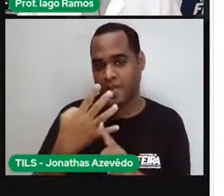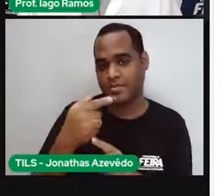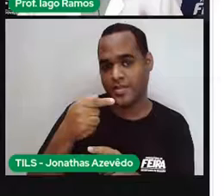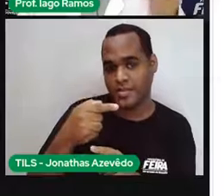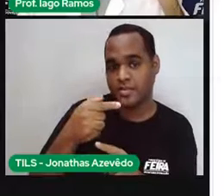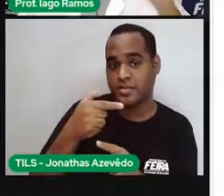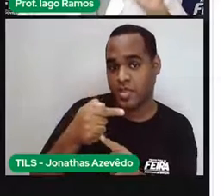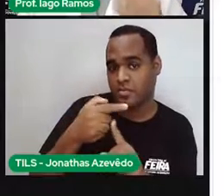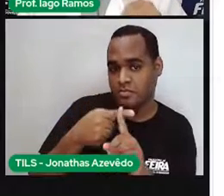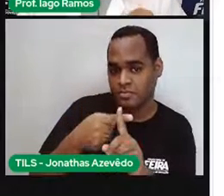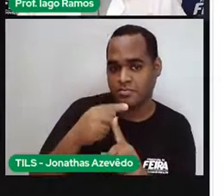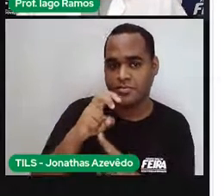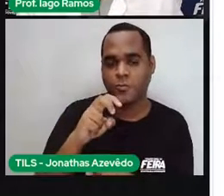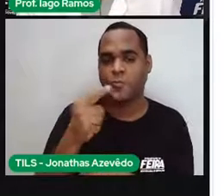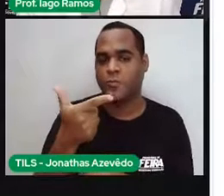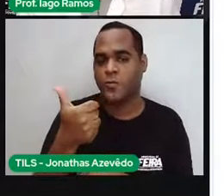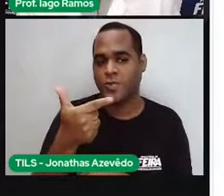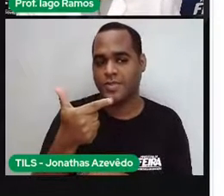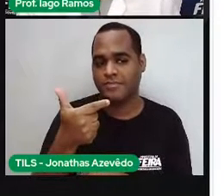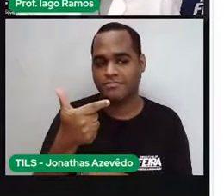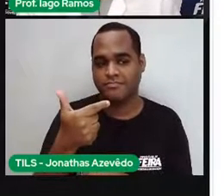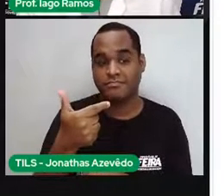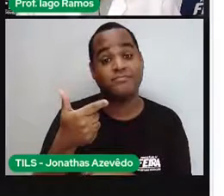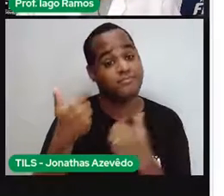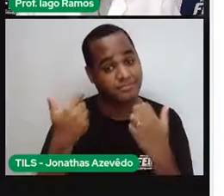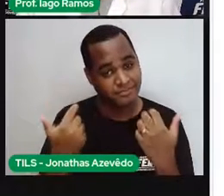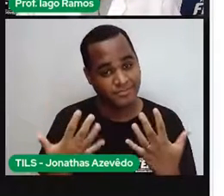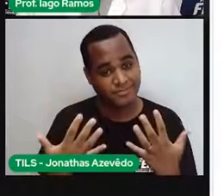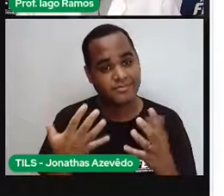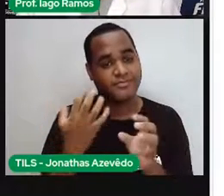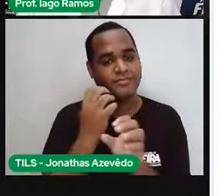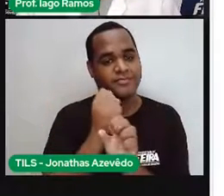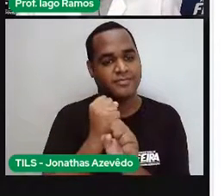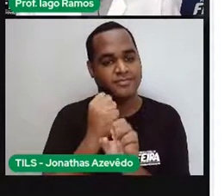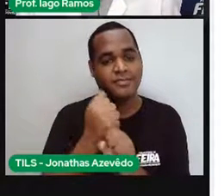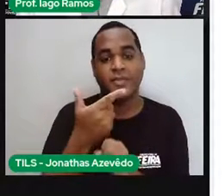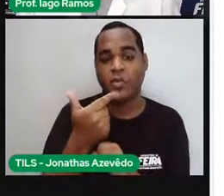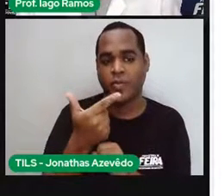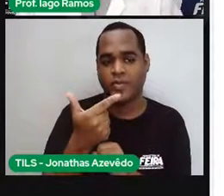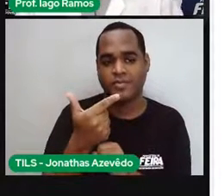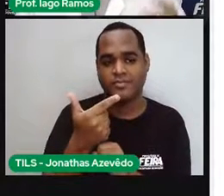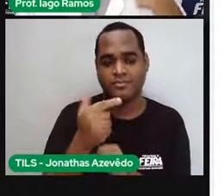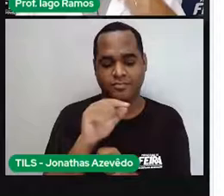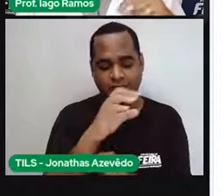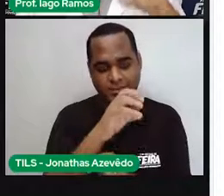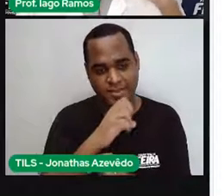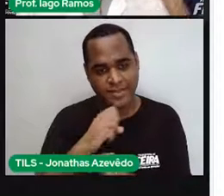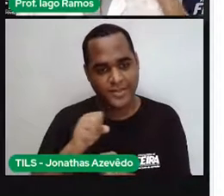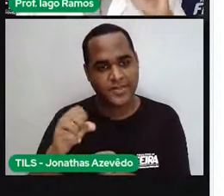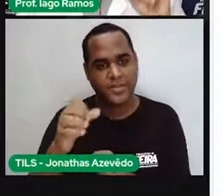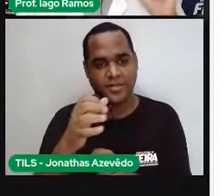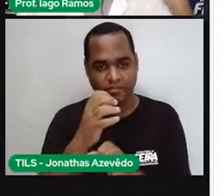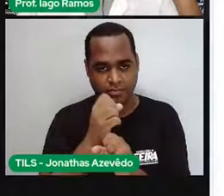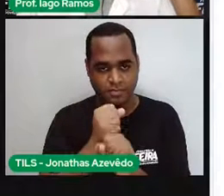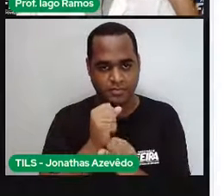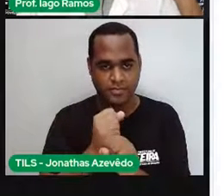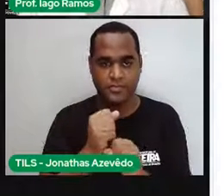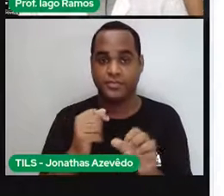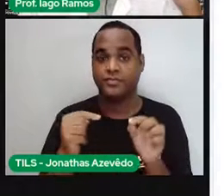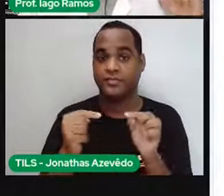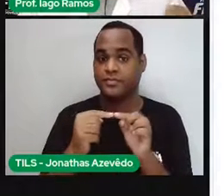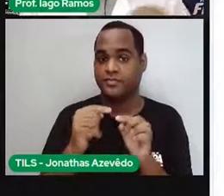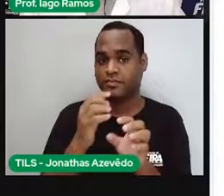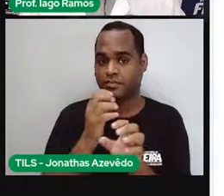5, 12. Então, o perímetro desse triângulo é 12 centímetros. Entenda perímetro como a